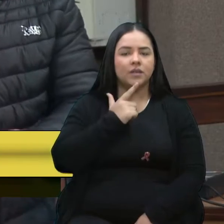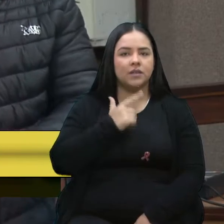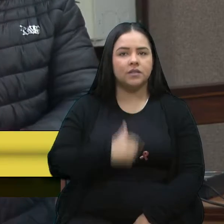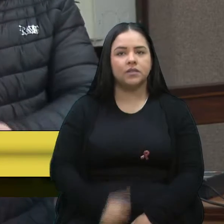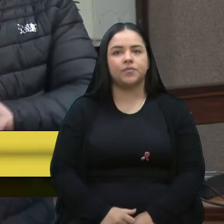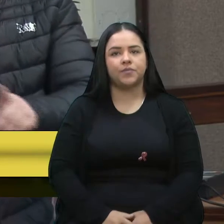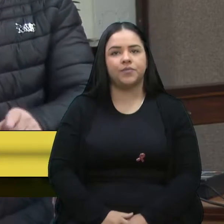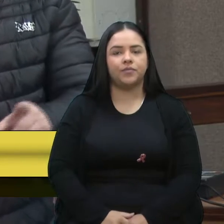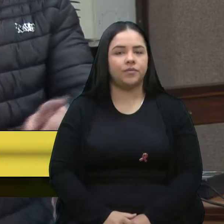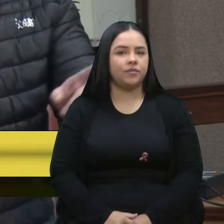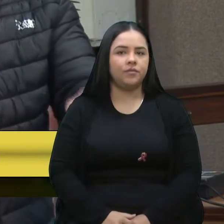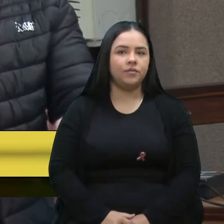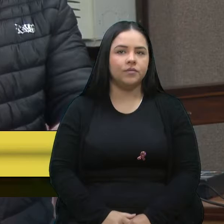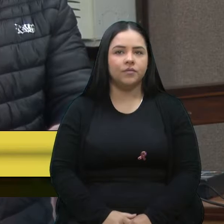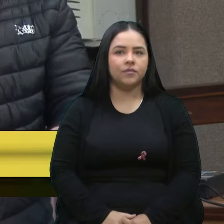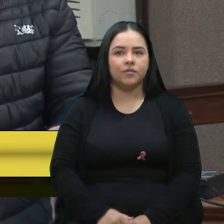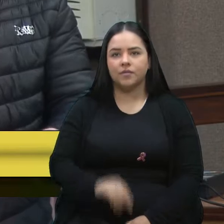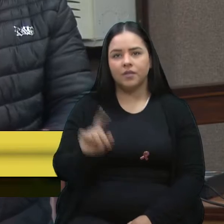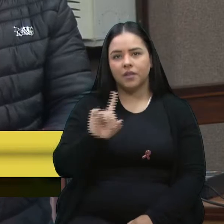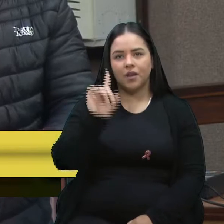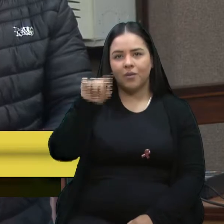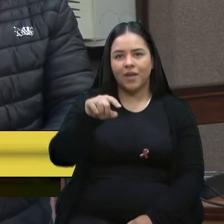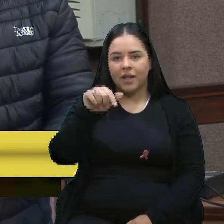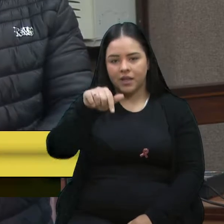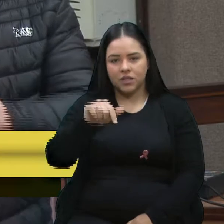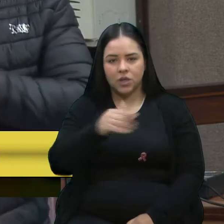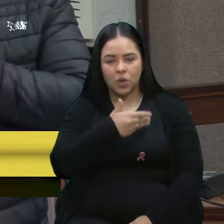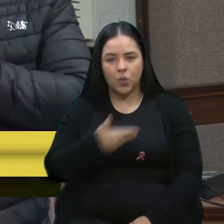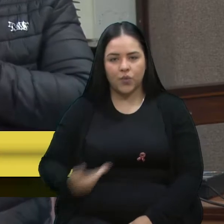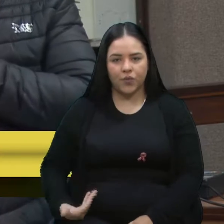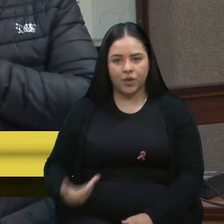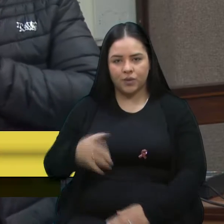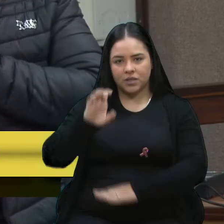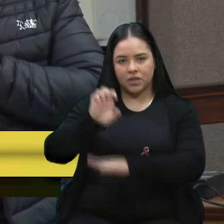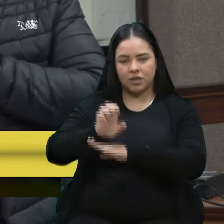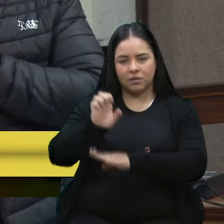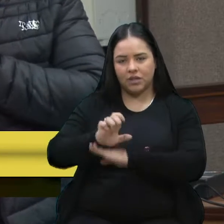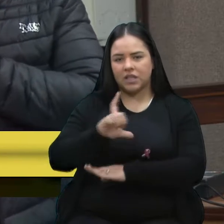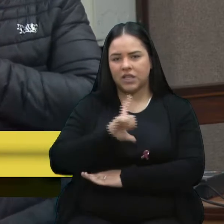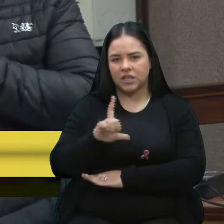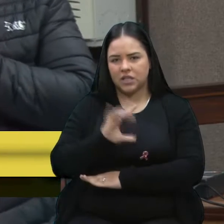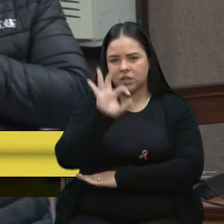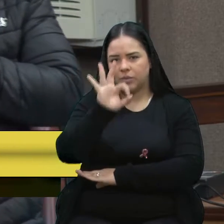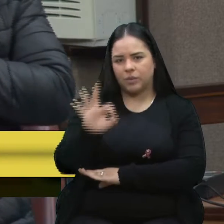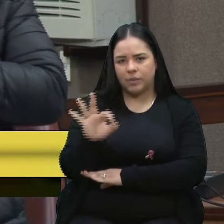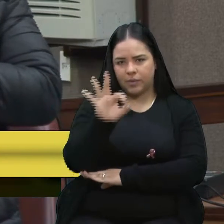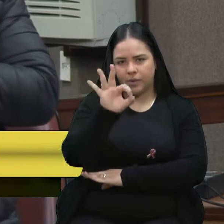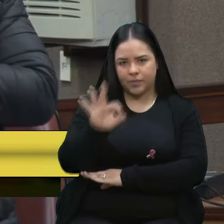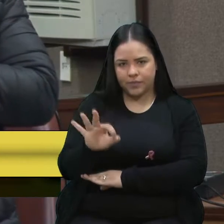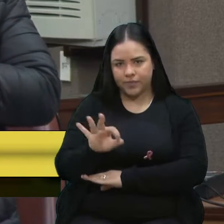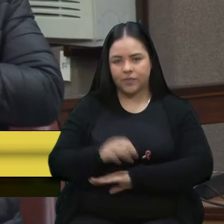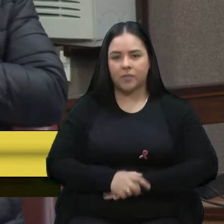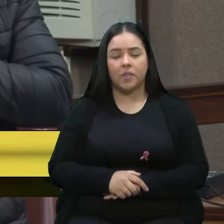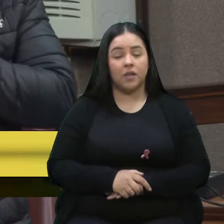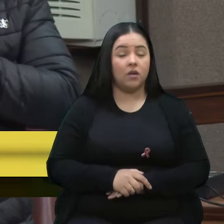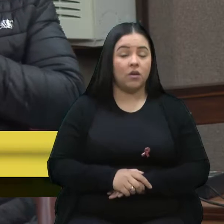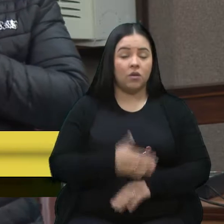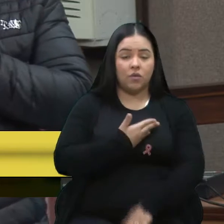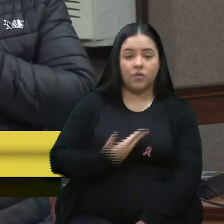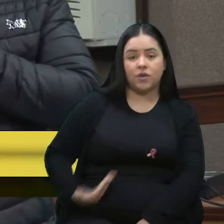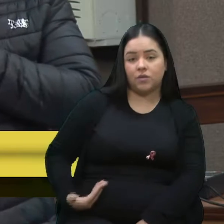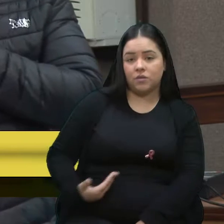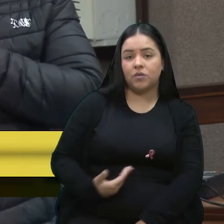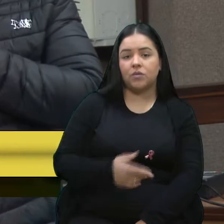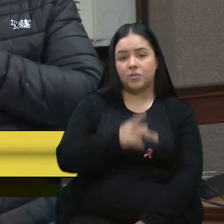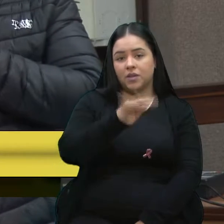privilégio deste governo estadual que tem essas alíquotas formadas. Já vendo, o governo PT também governou esse